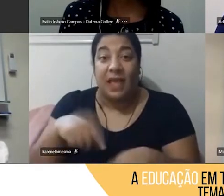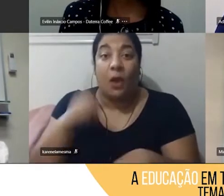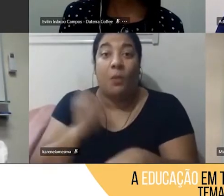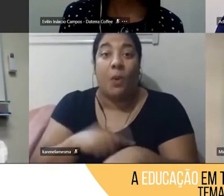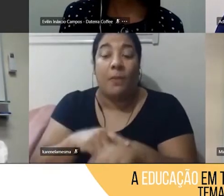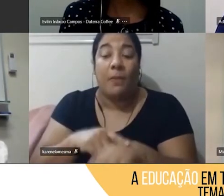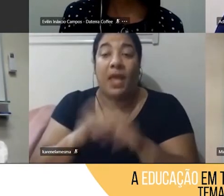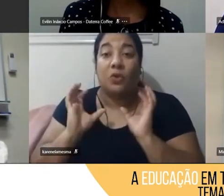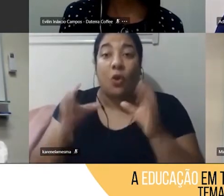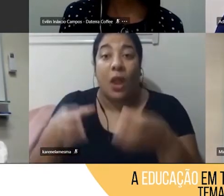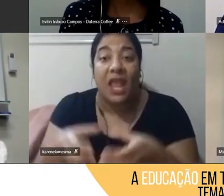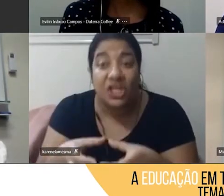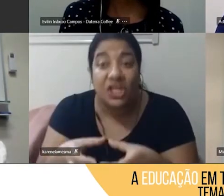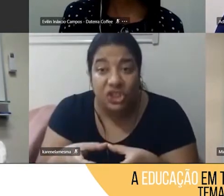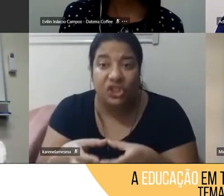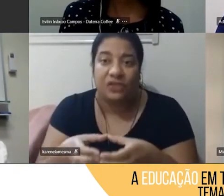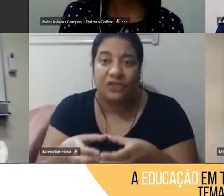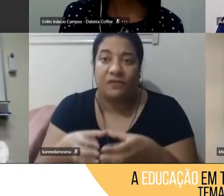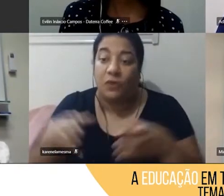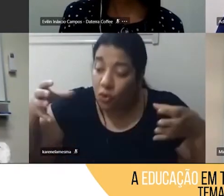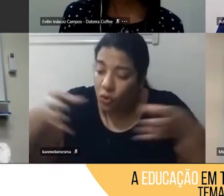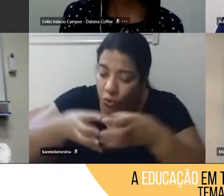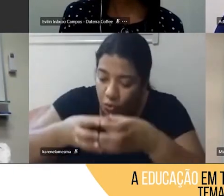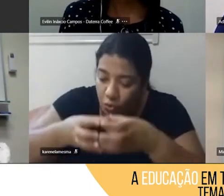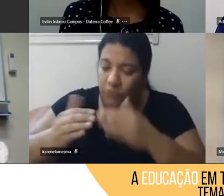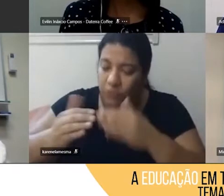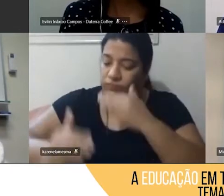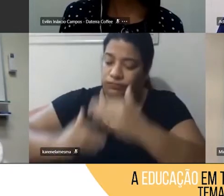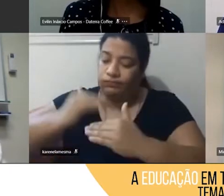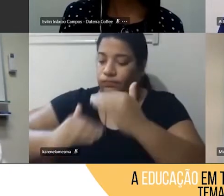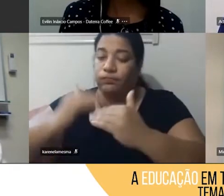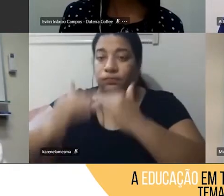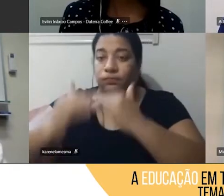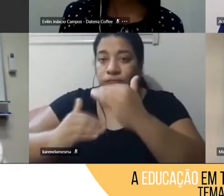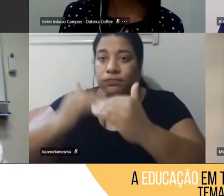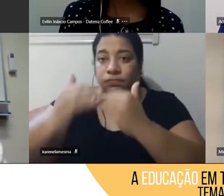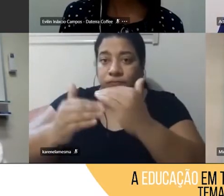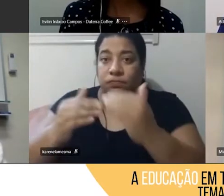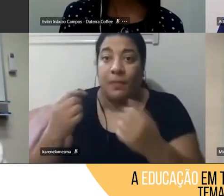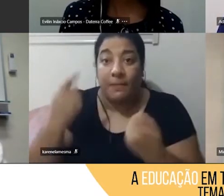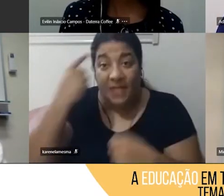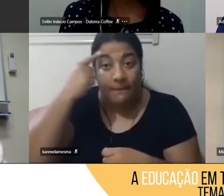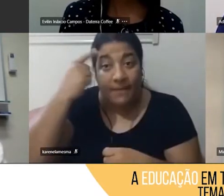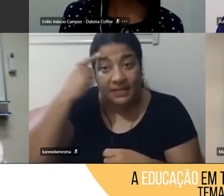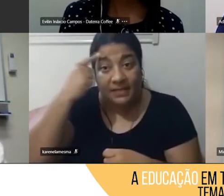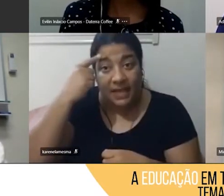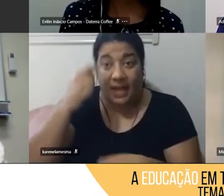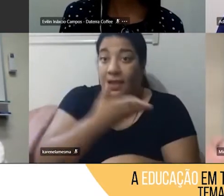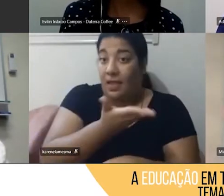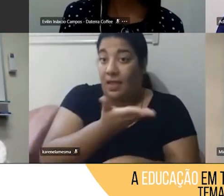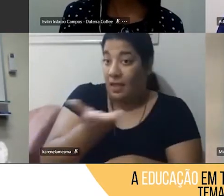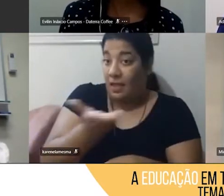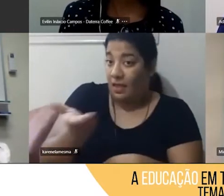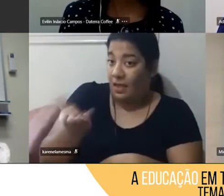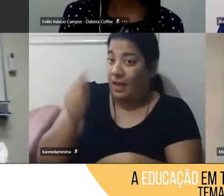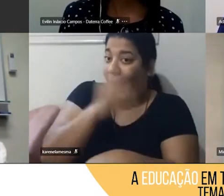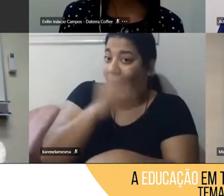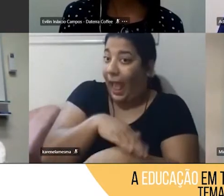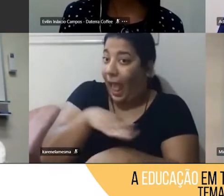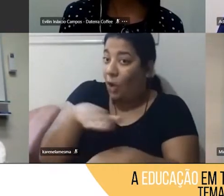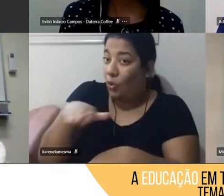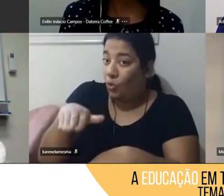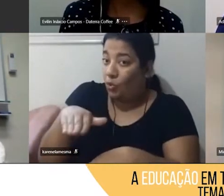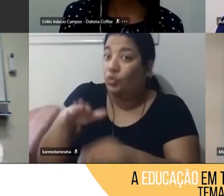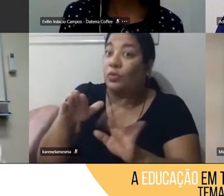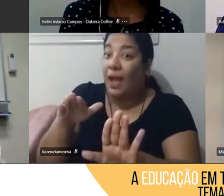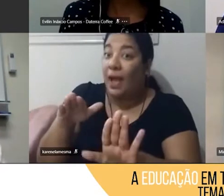desenvolvimento. Então, a gente precisa pensar no desenvolvimento dos nossos alunos, mas também no